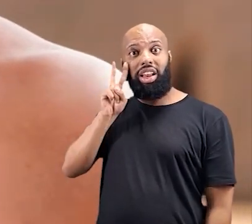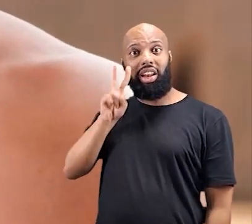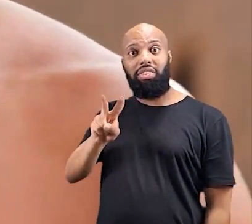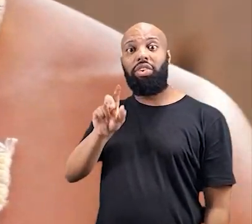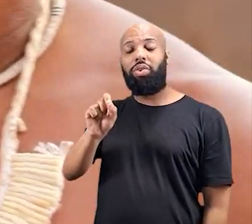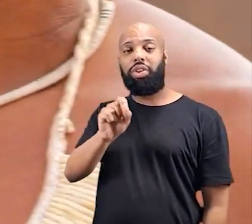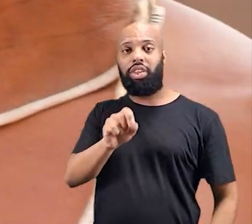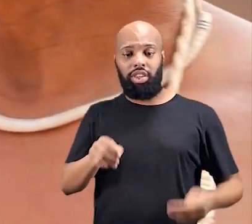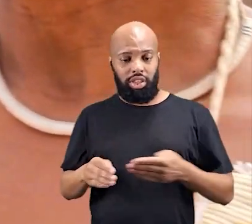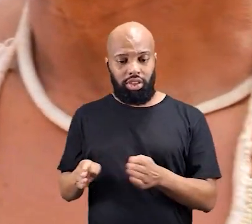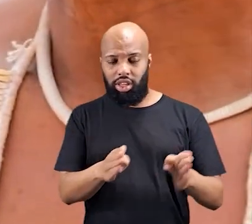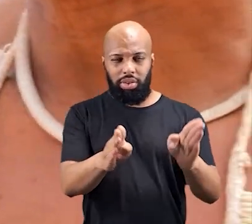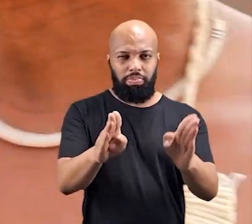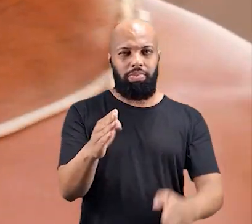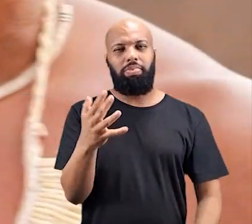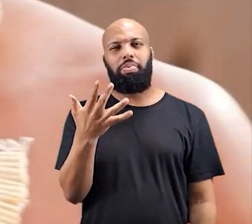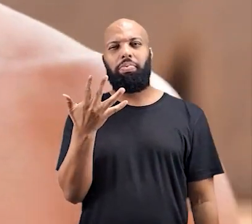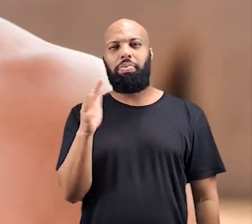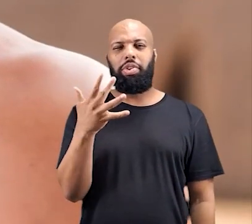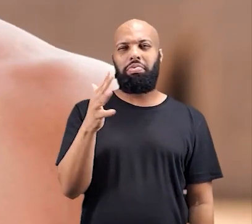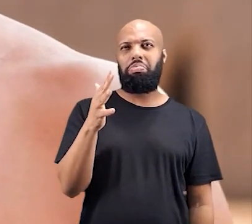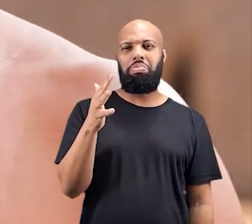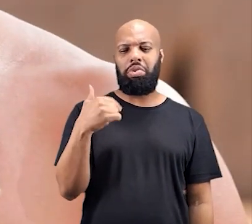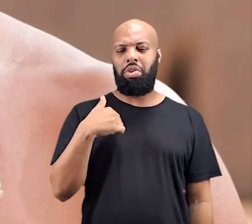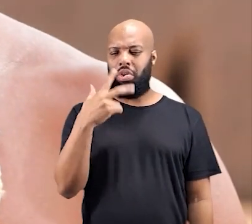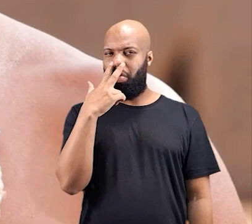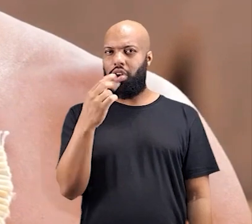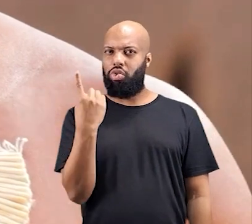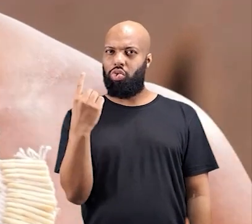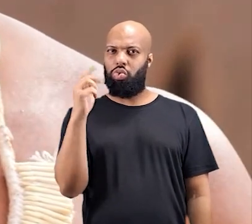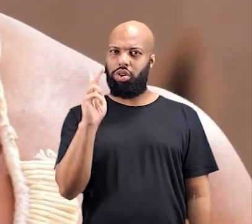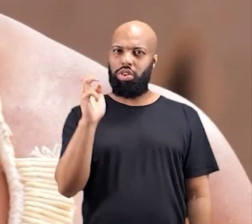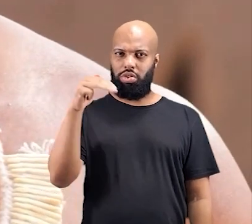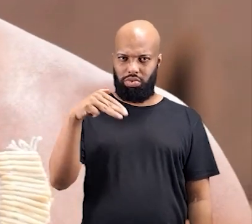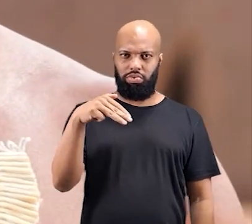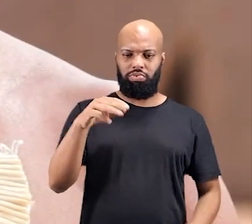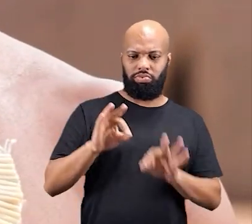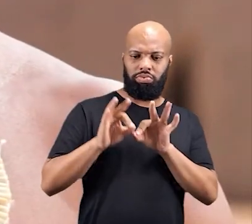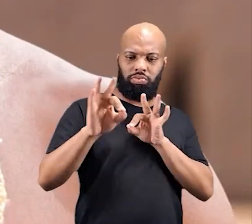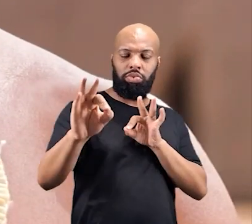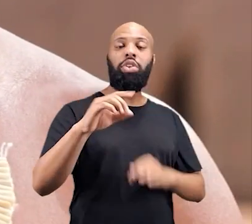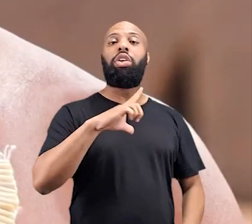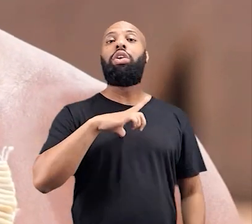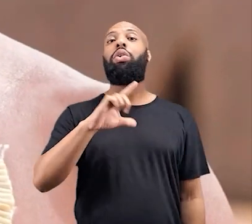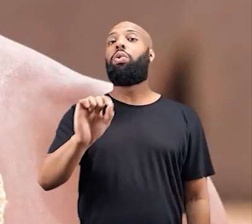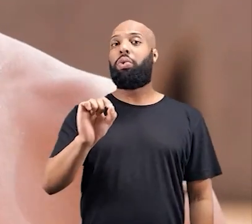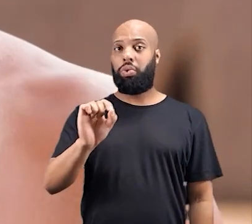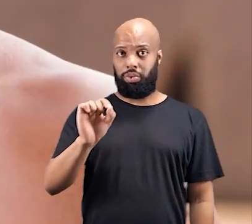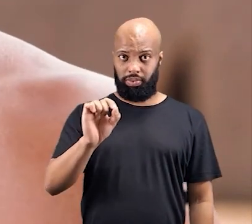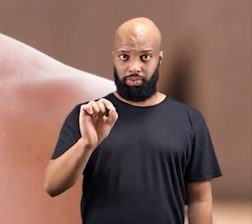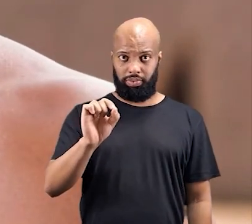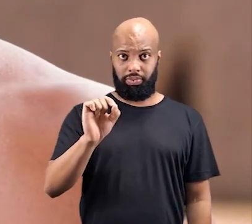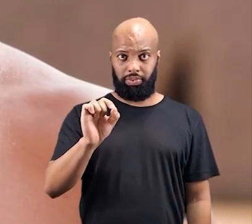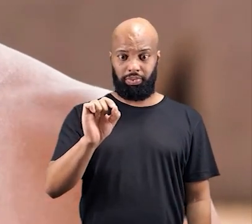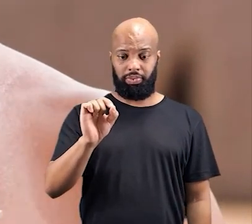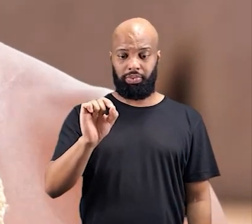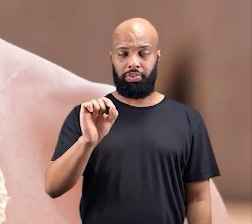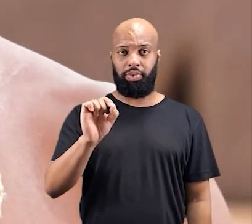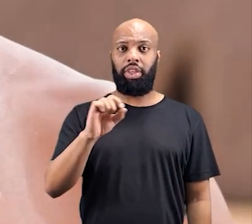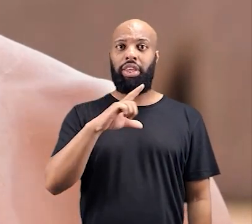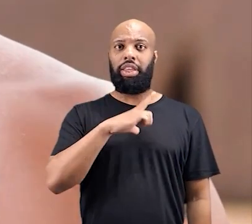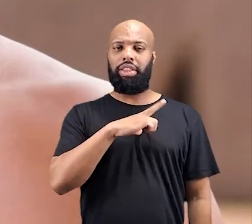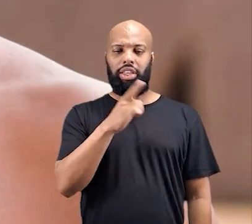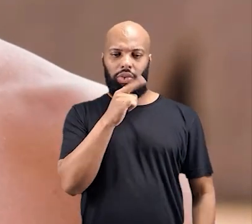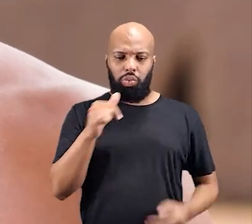riozinho lá, um brejinho, um correguinho. Mas é bem